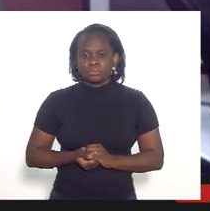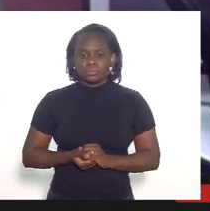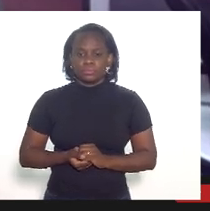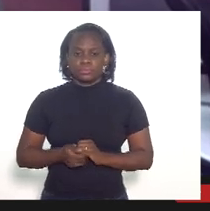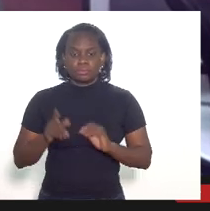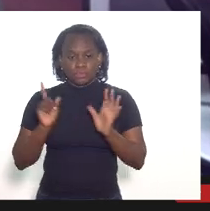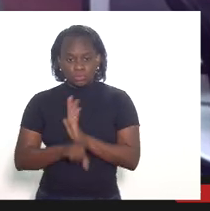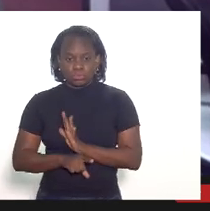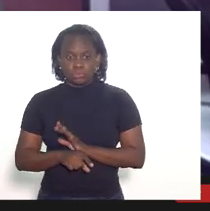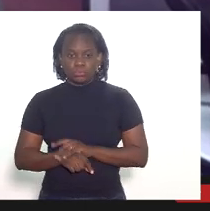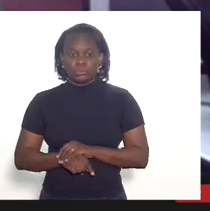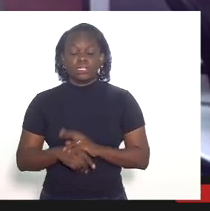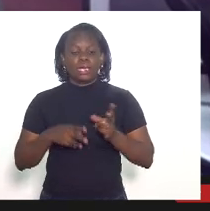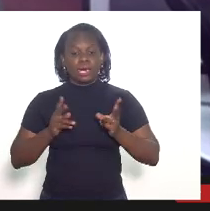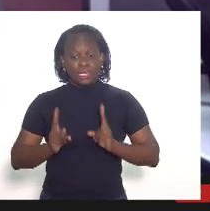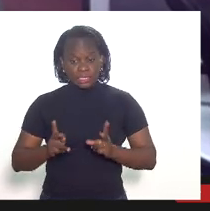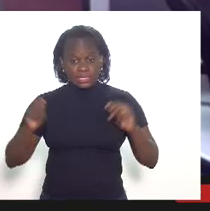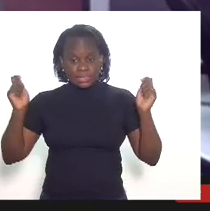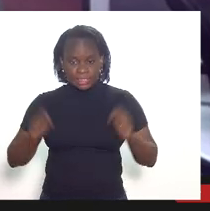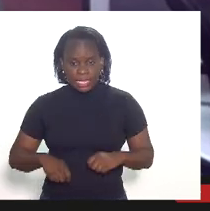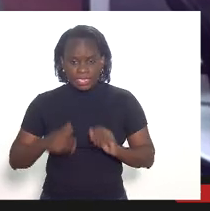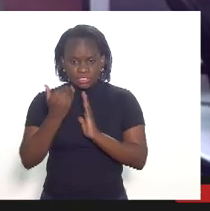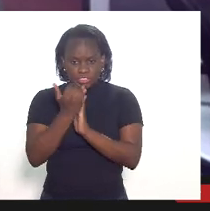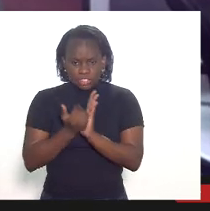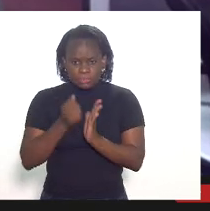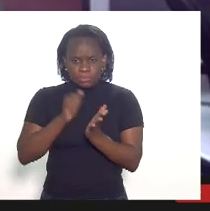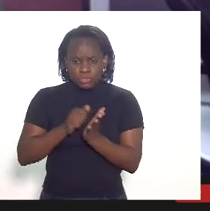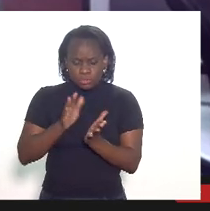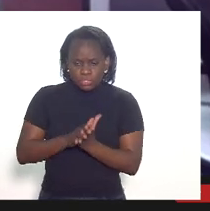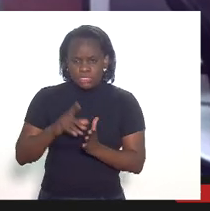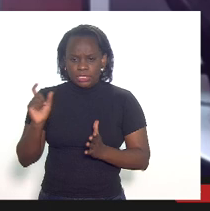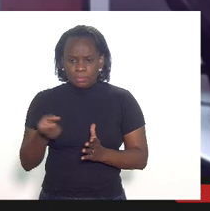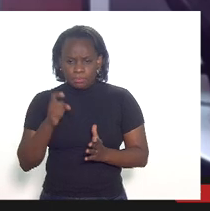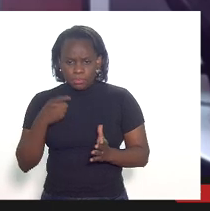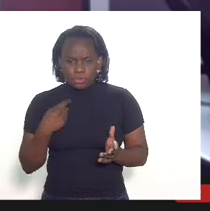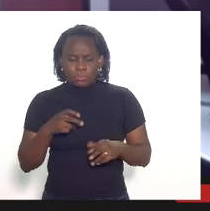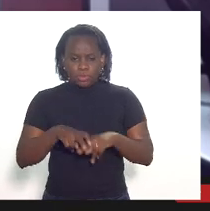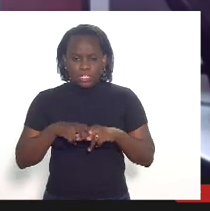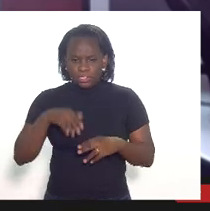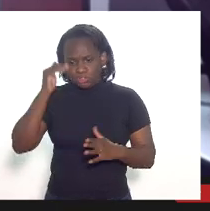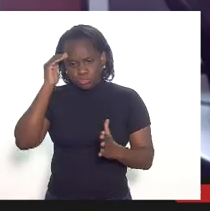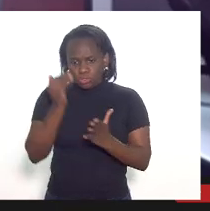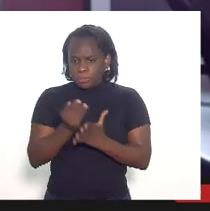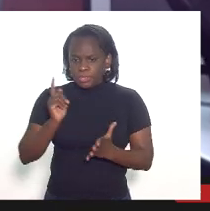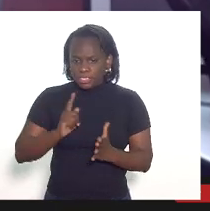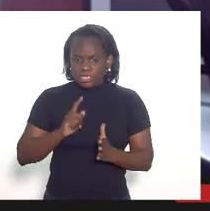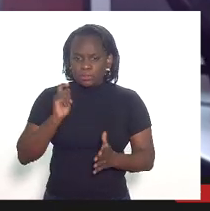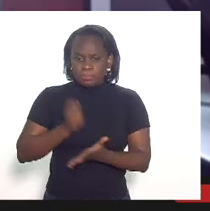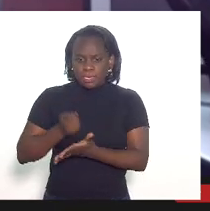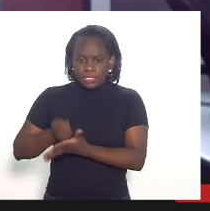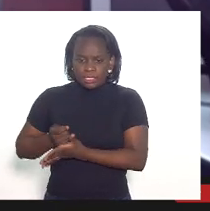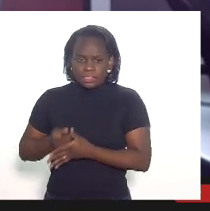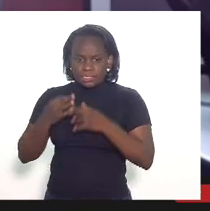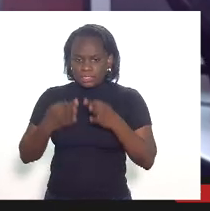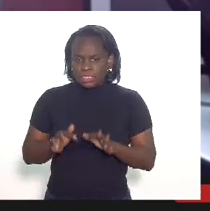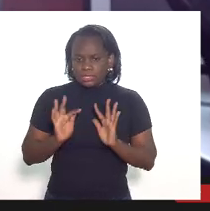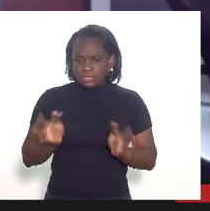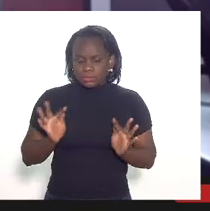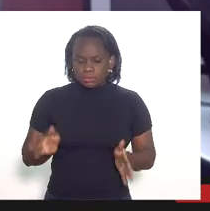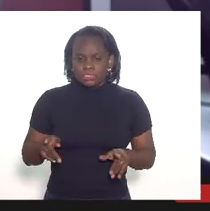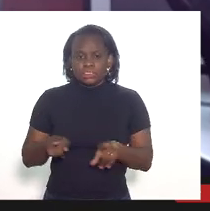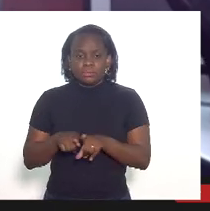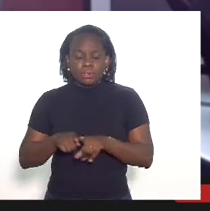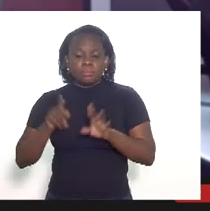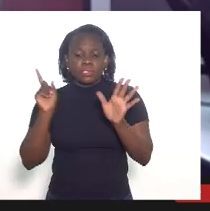pergunto ainda é possível deduzir multas impostas por descumprimento de obrigações tributárias meramente acessórias e